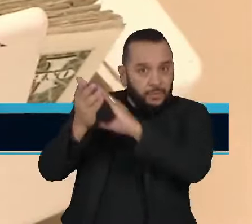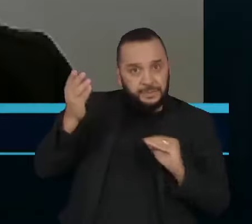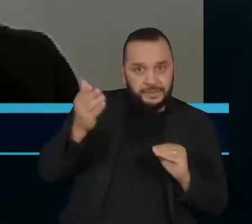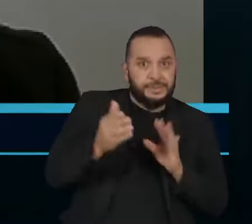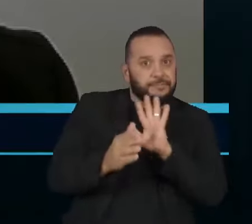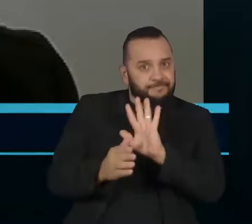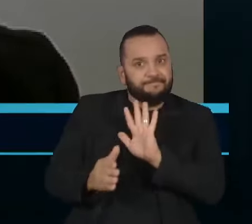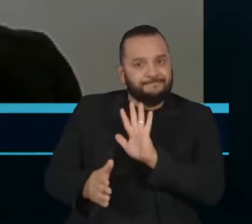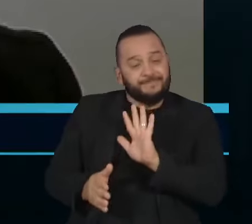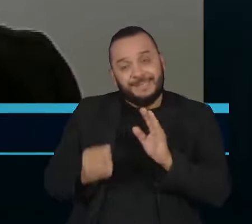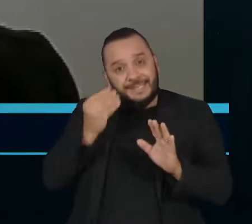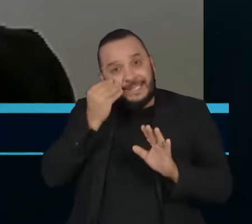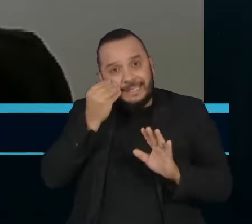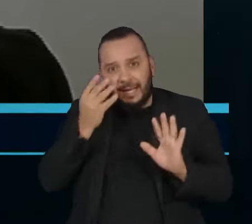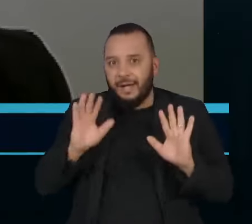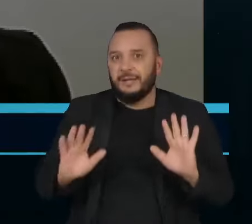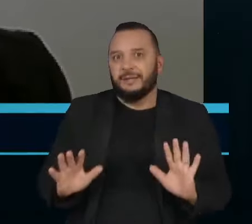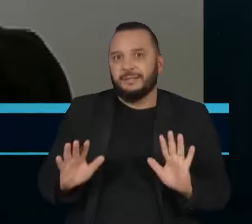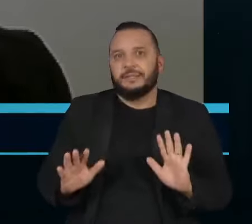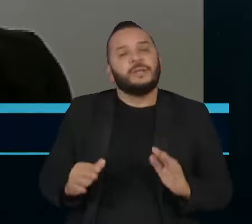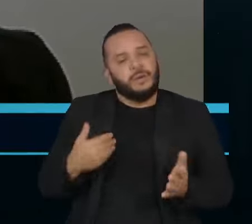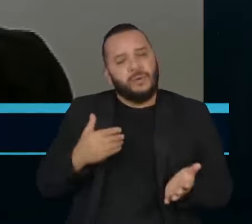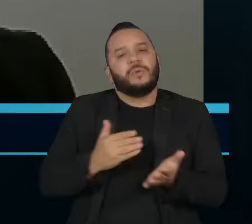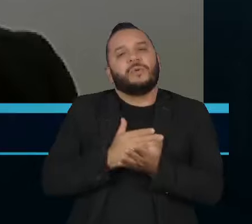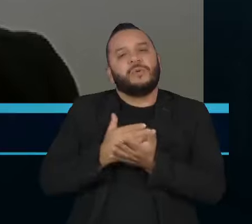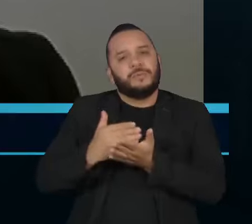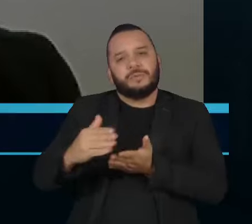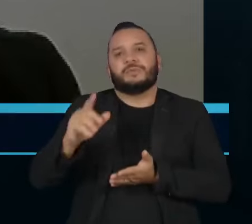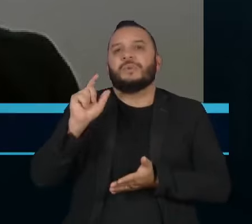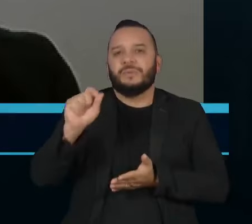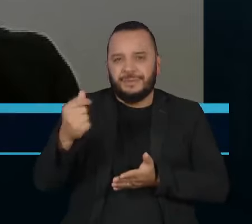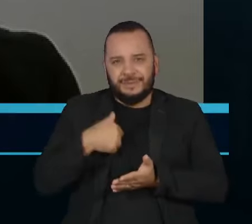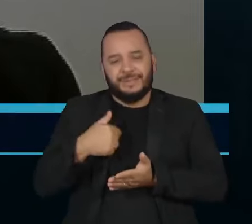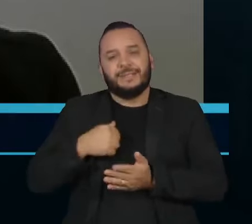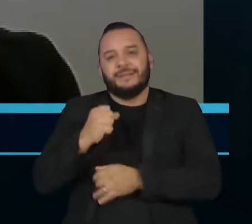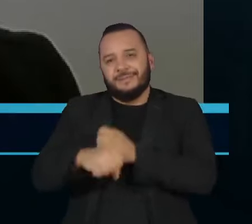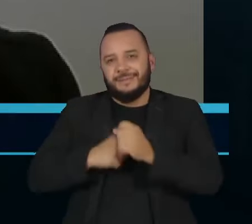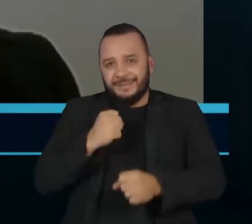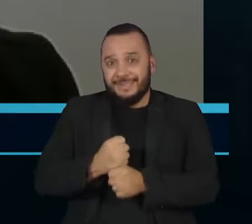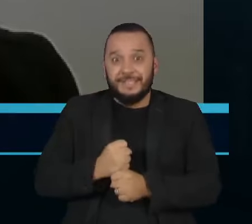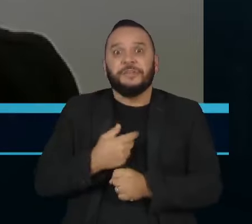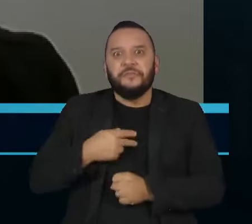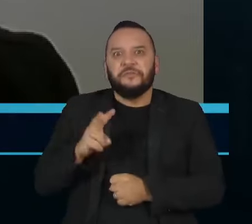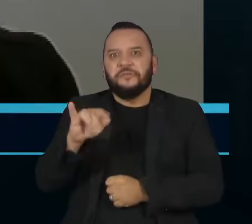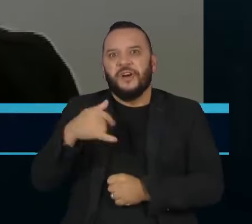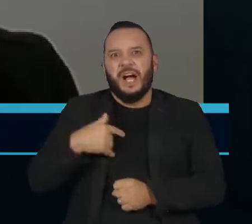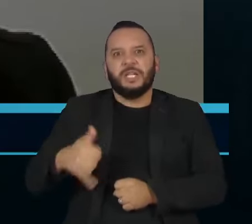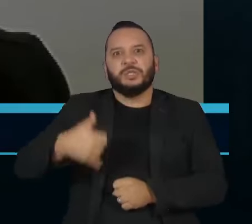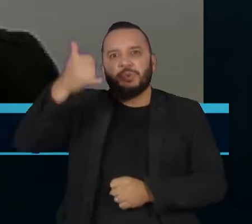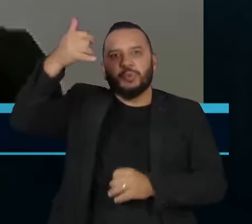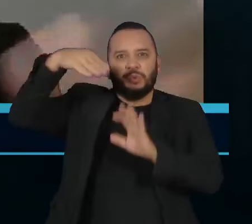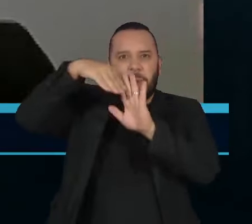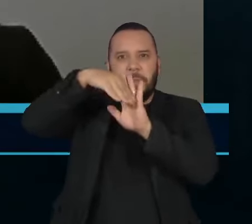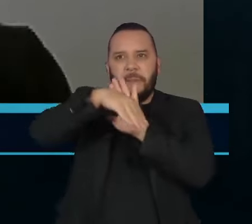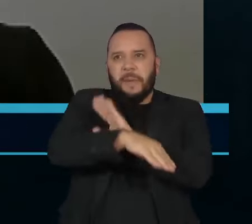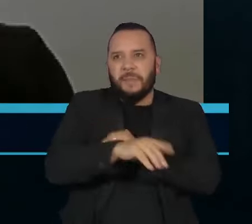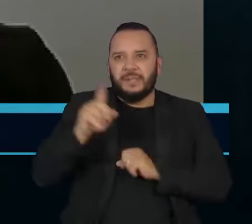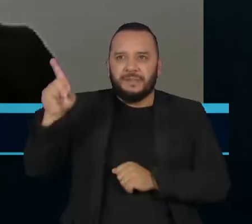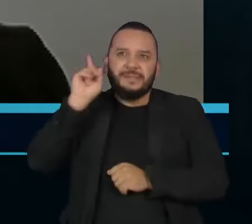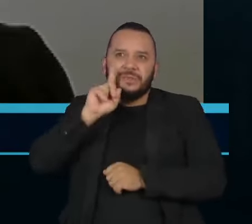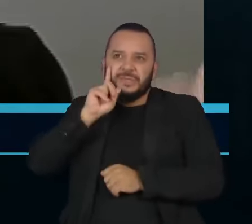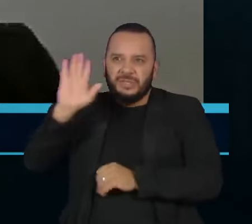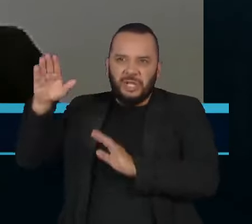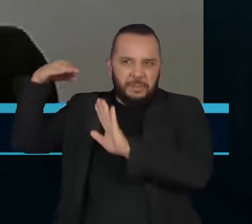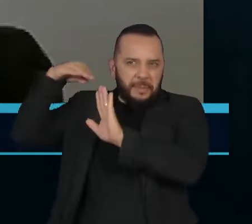passado. A gente começou o ano com os mercados muito empolgados com a possibilidade de corte de juros nos Estados Unidos, já lá em